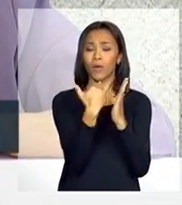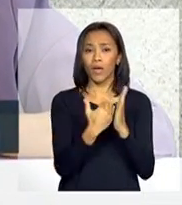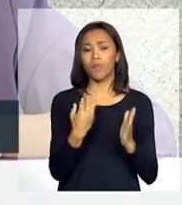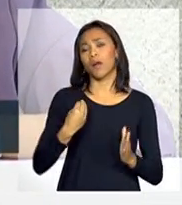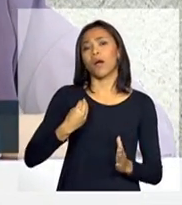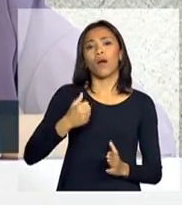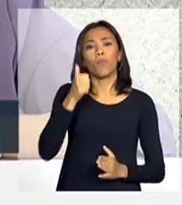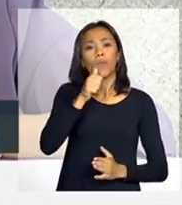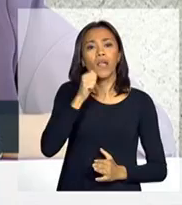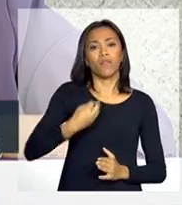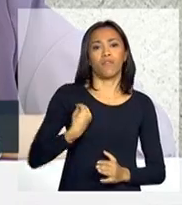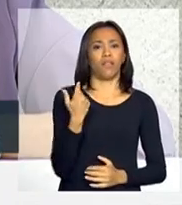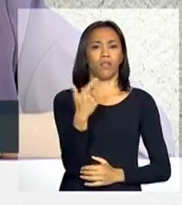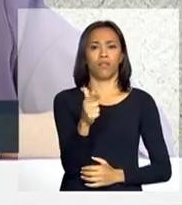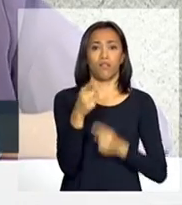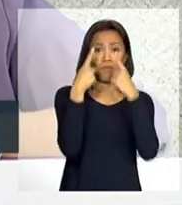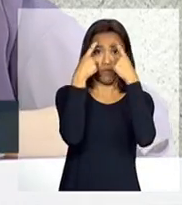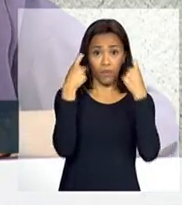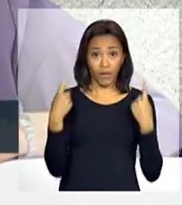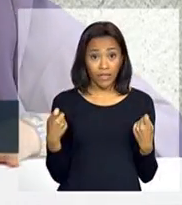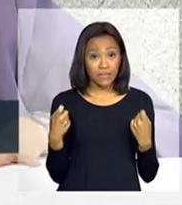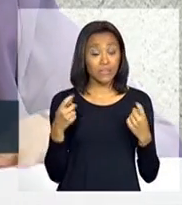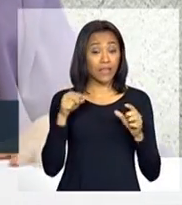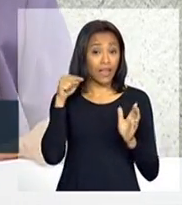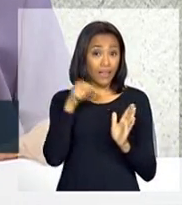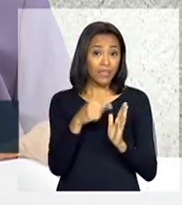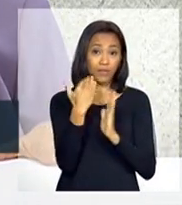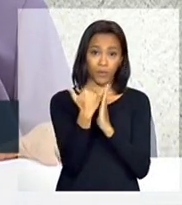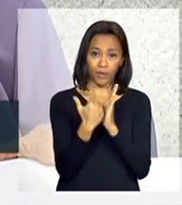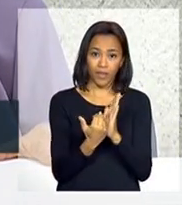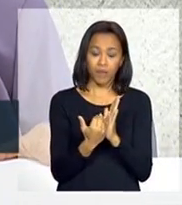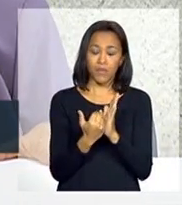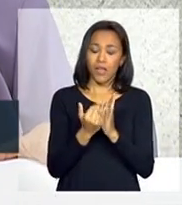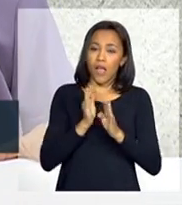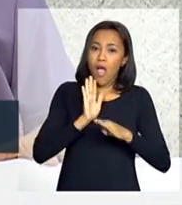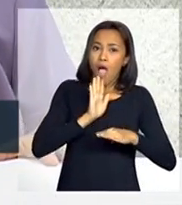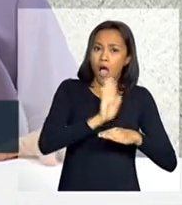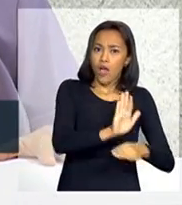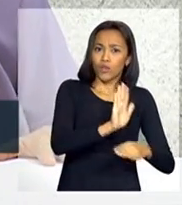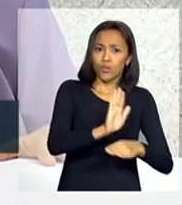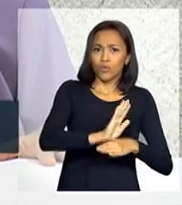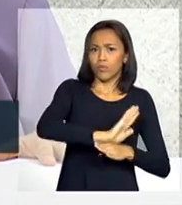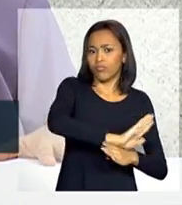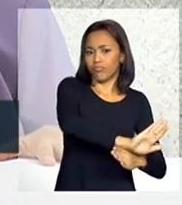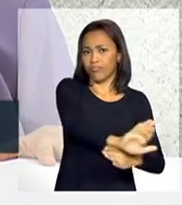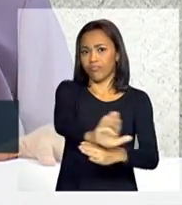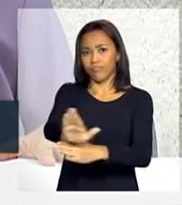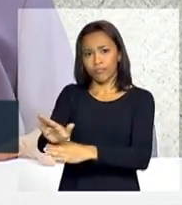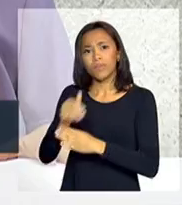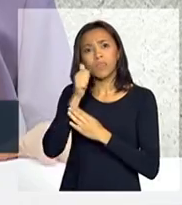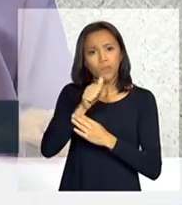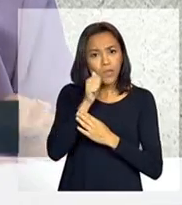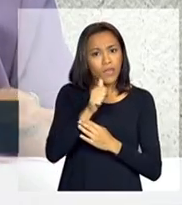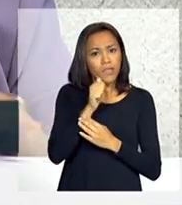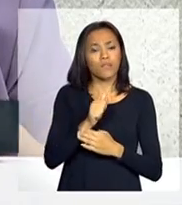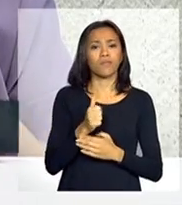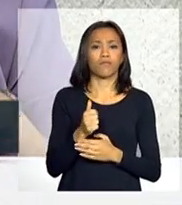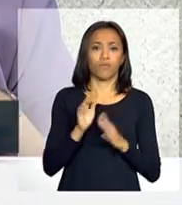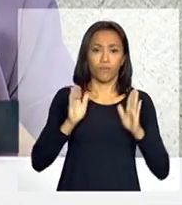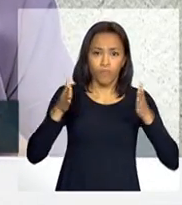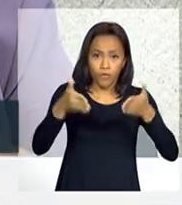ele cobre um espectro muito grande da violência de gênero. E,